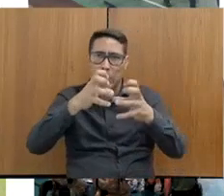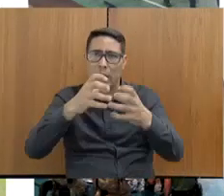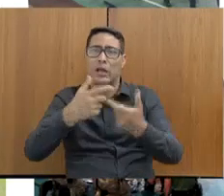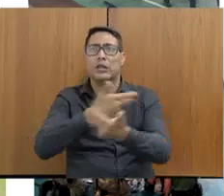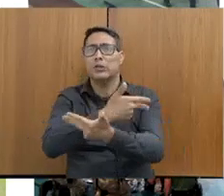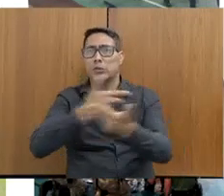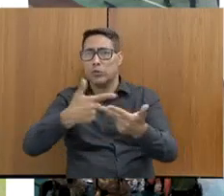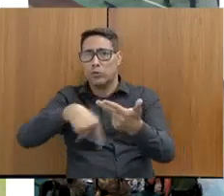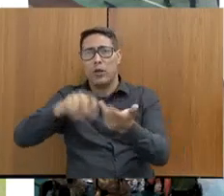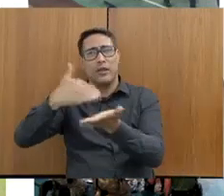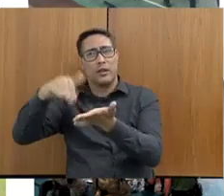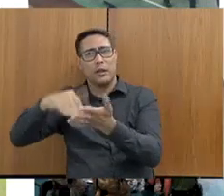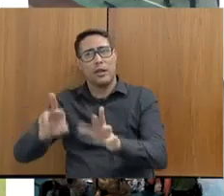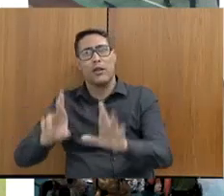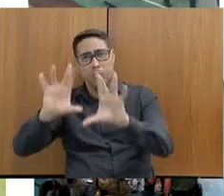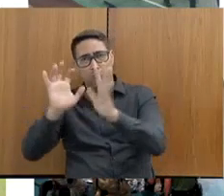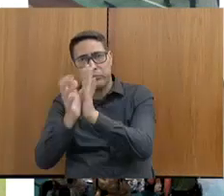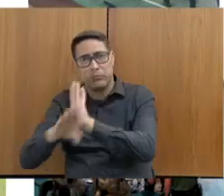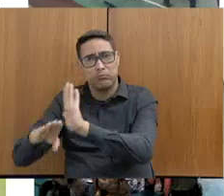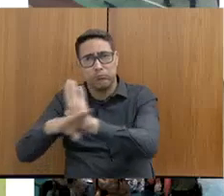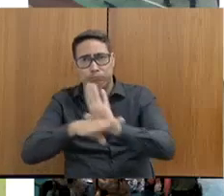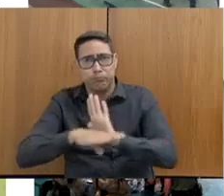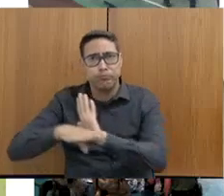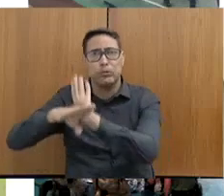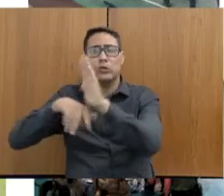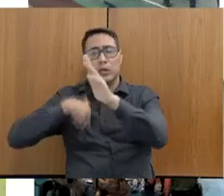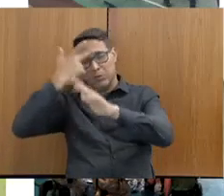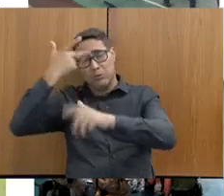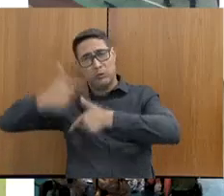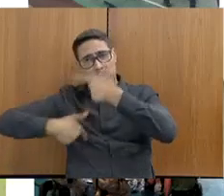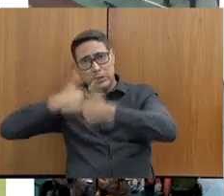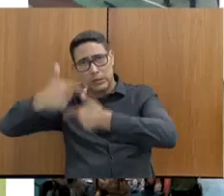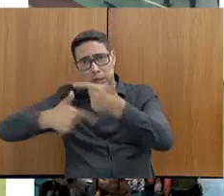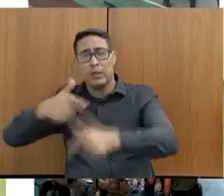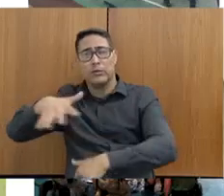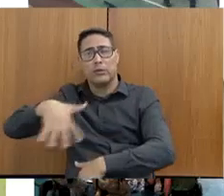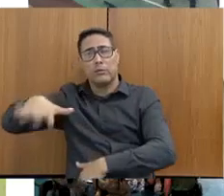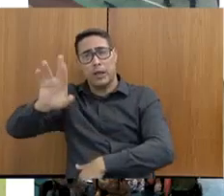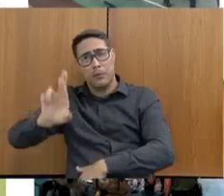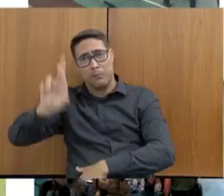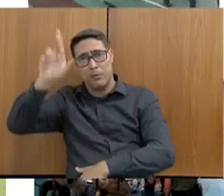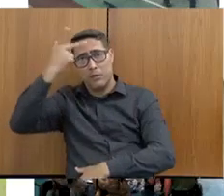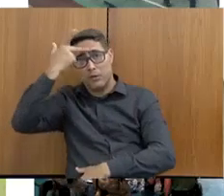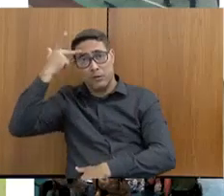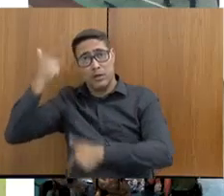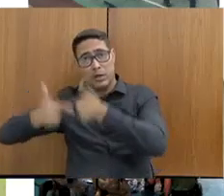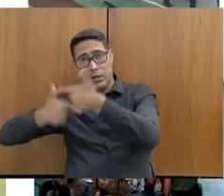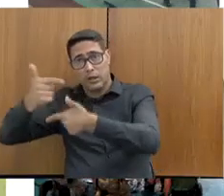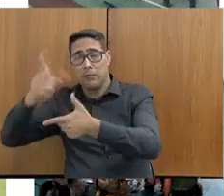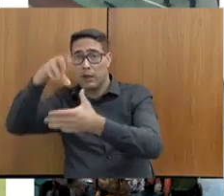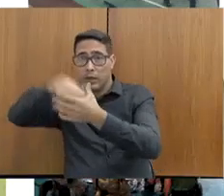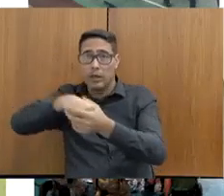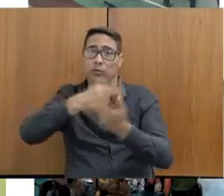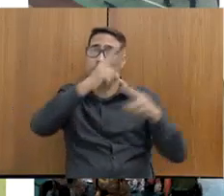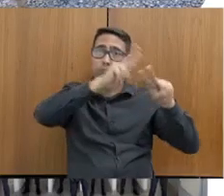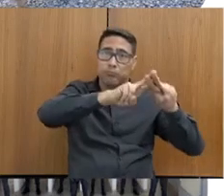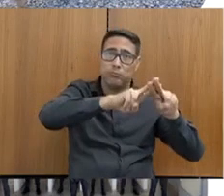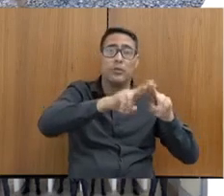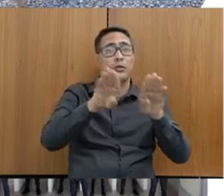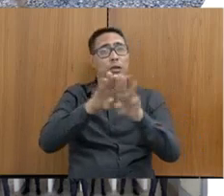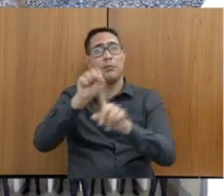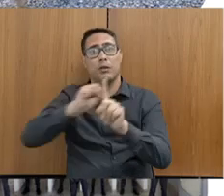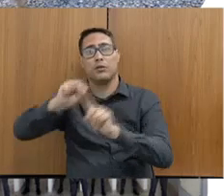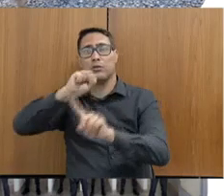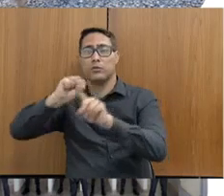efetivamente capacitar o servidor, principalmente o servidor que atua no sistema prisional e no sistema sócio-educativo. Para